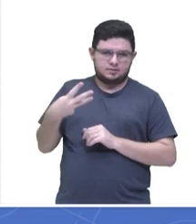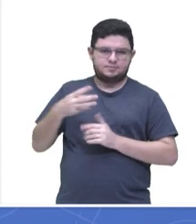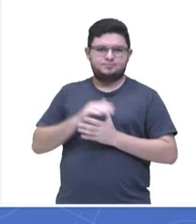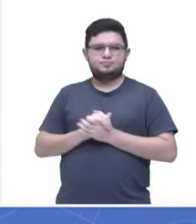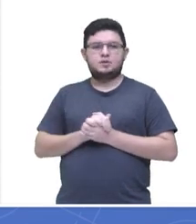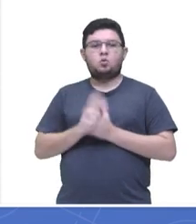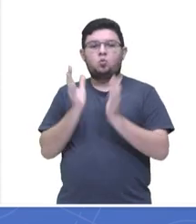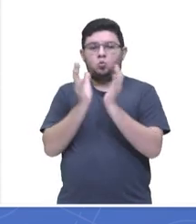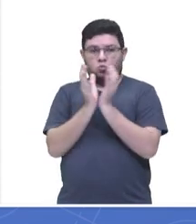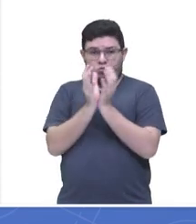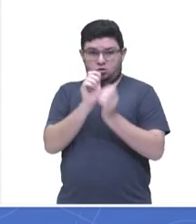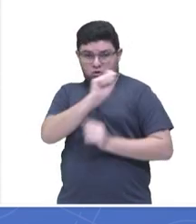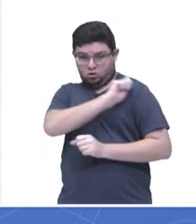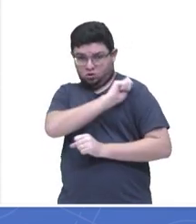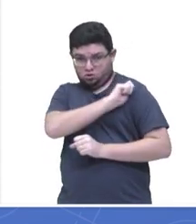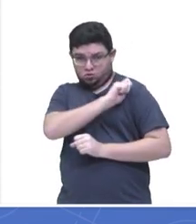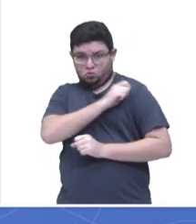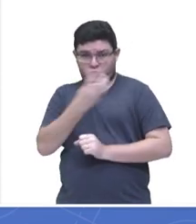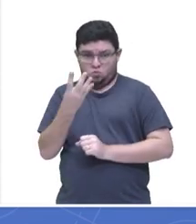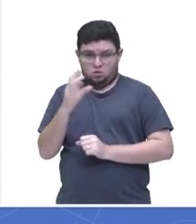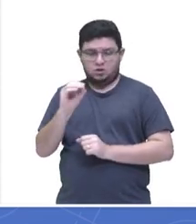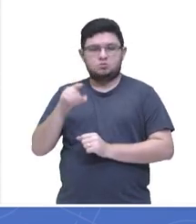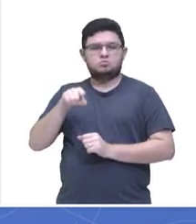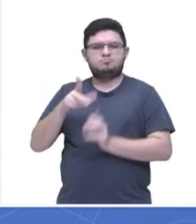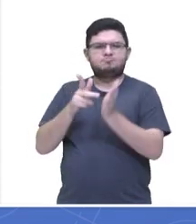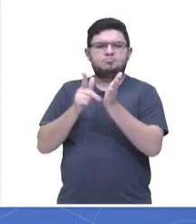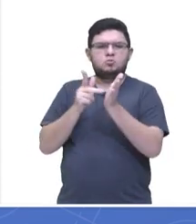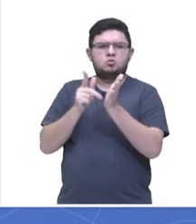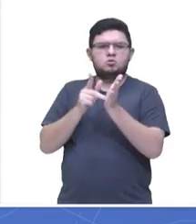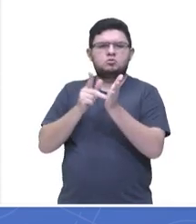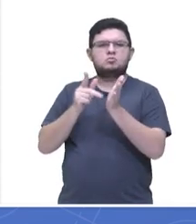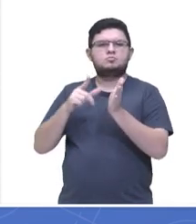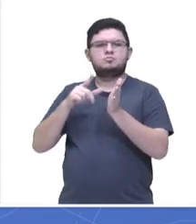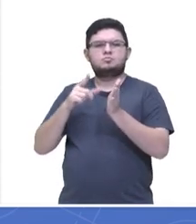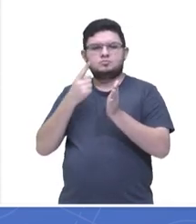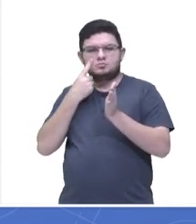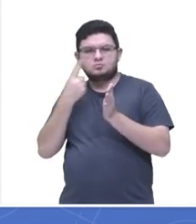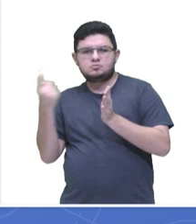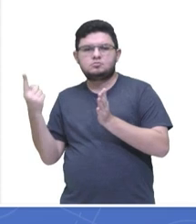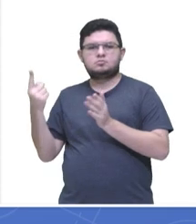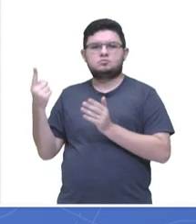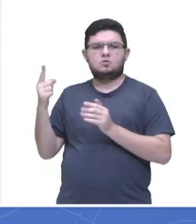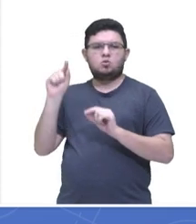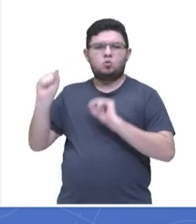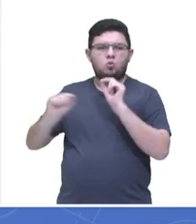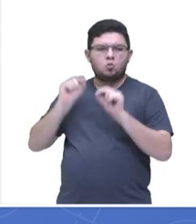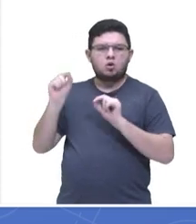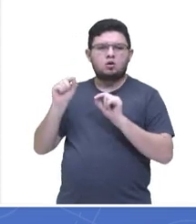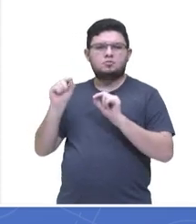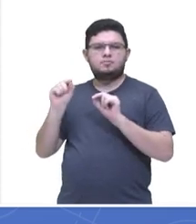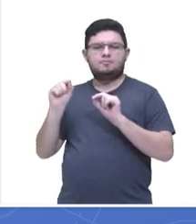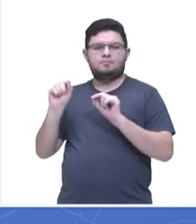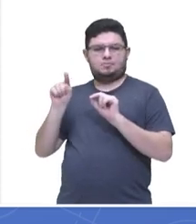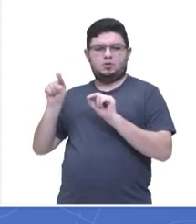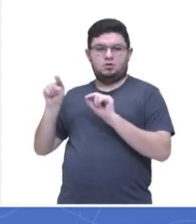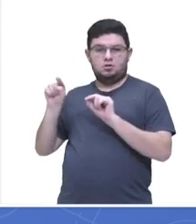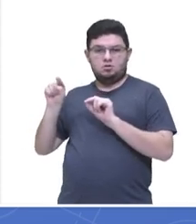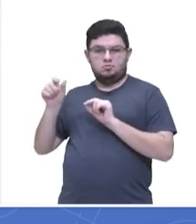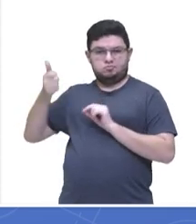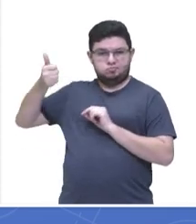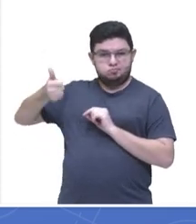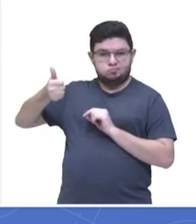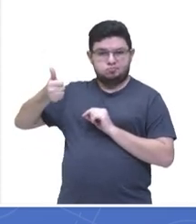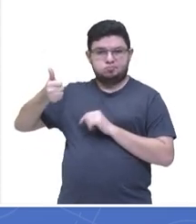as notas obtidas em o teste formaram a seguinte distribuição. E essa distribuição você consegue acompanhar,